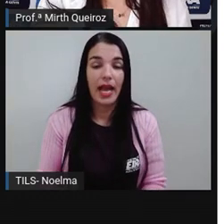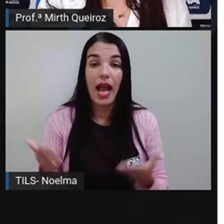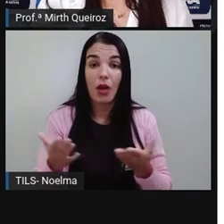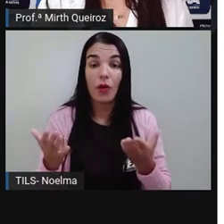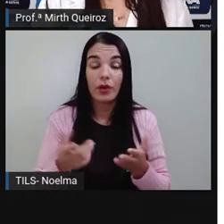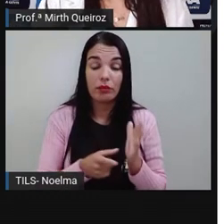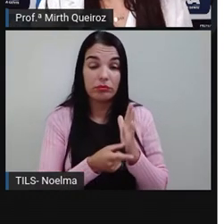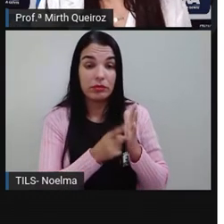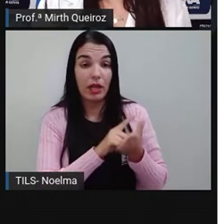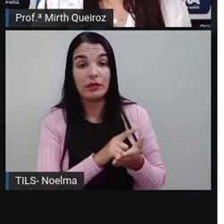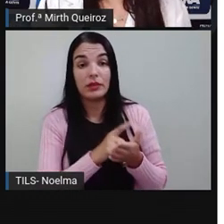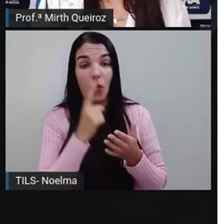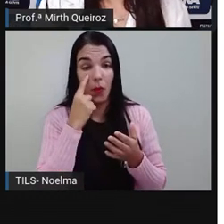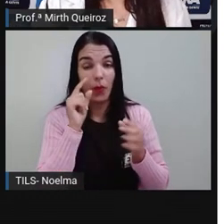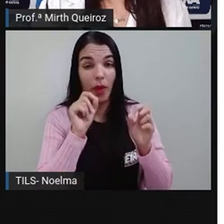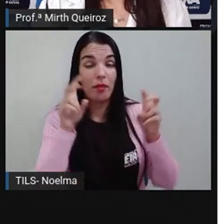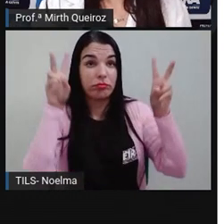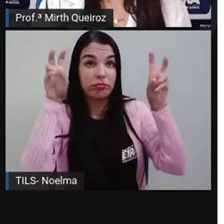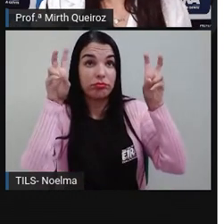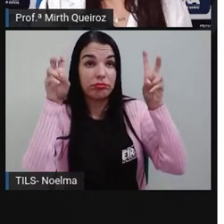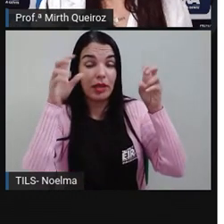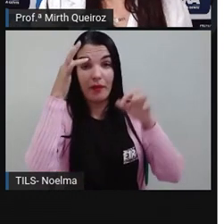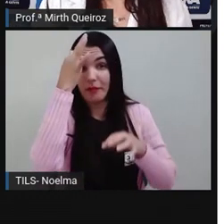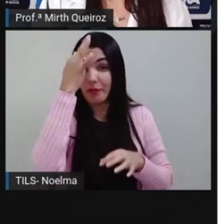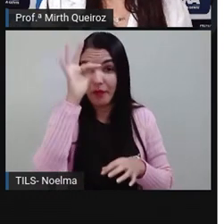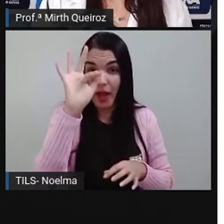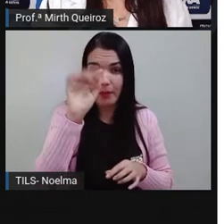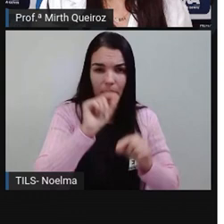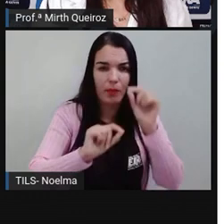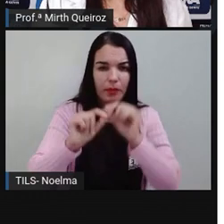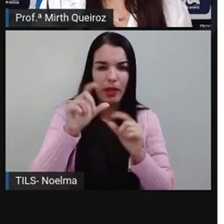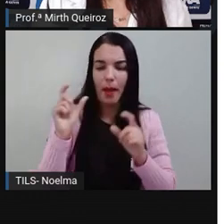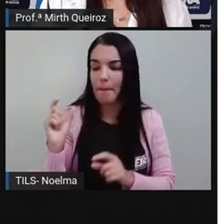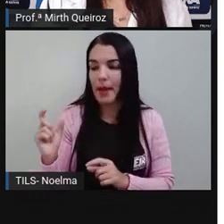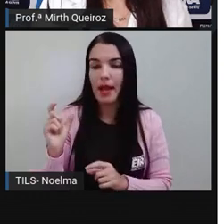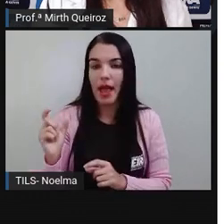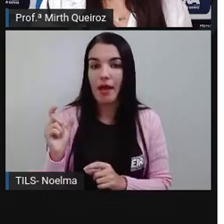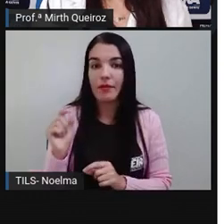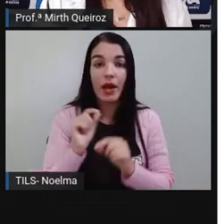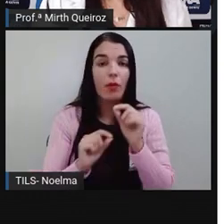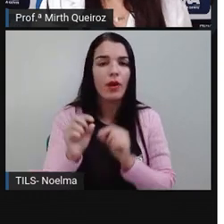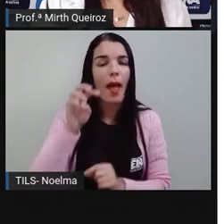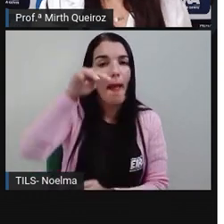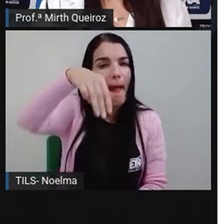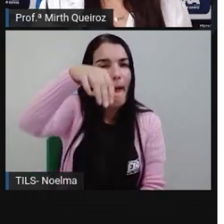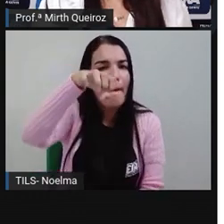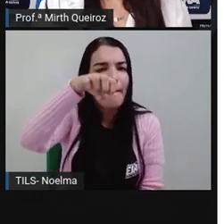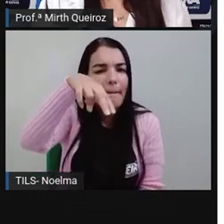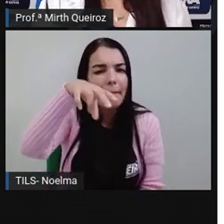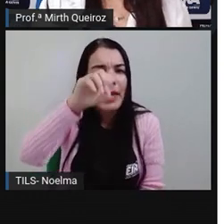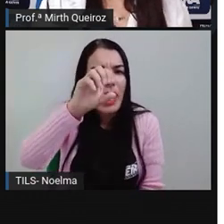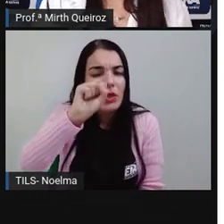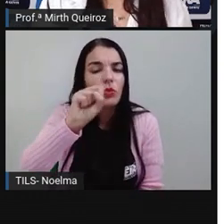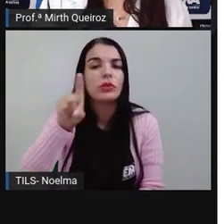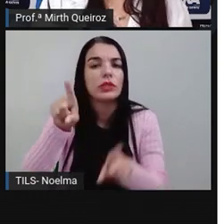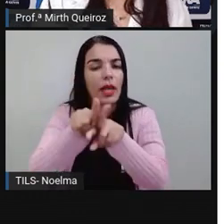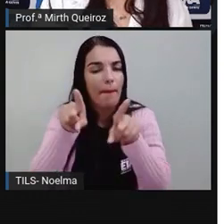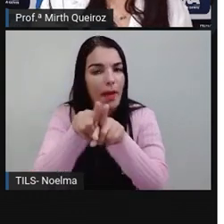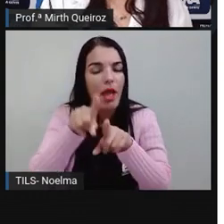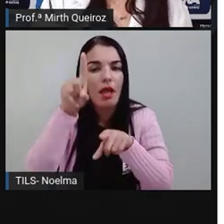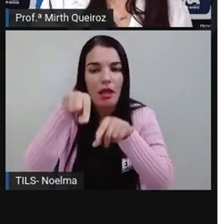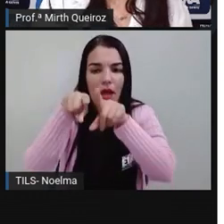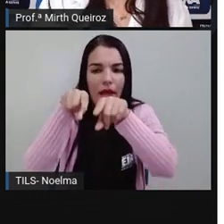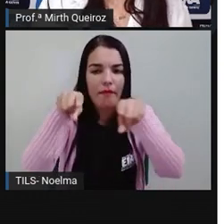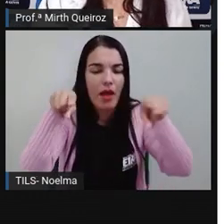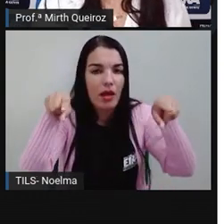Antes da gente ir para o título aqui da fábula, a palavra menos também, ela é invariável. Então, todas as vezes